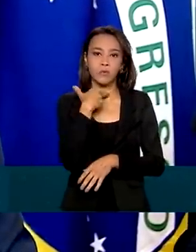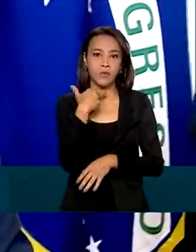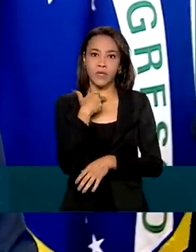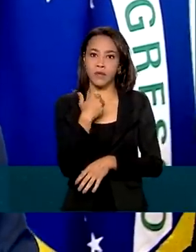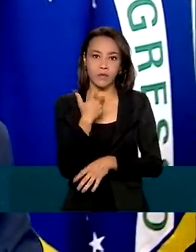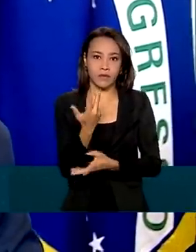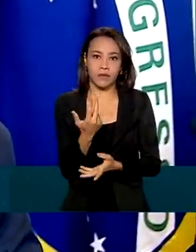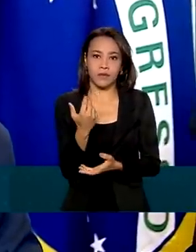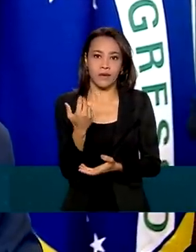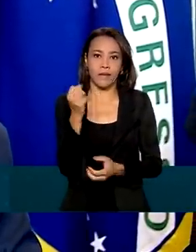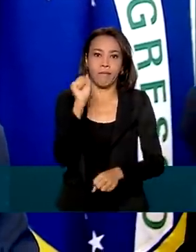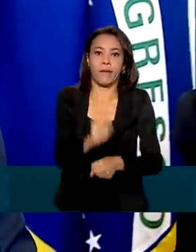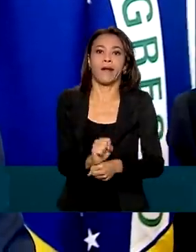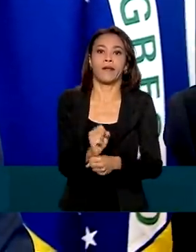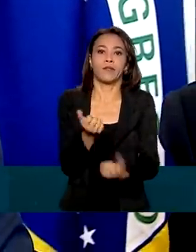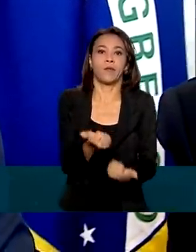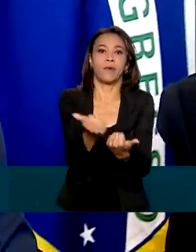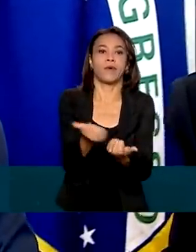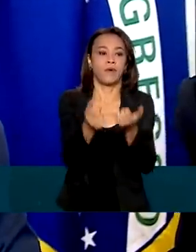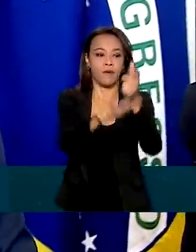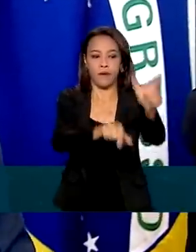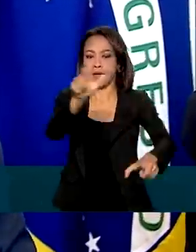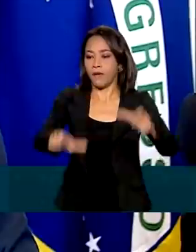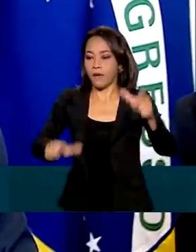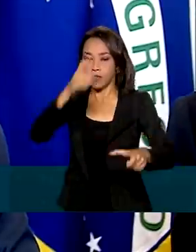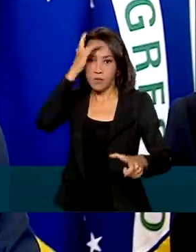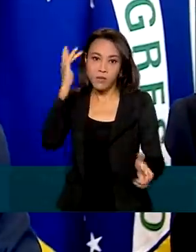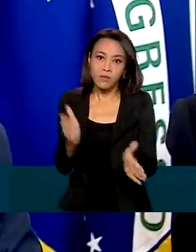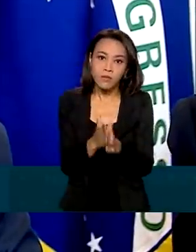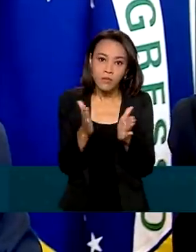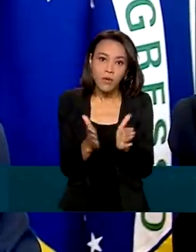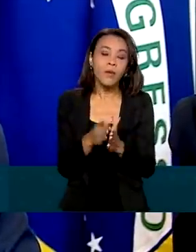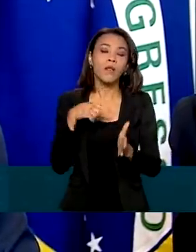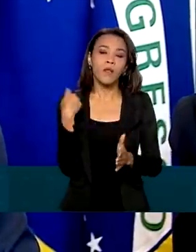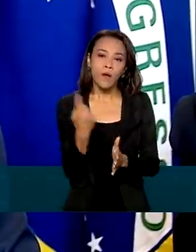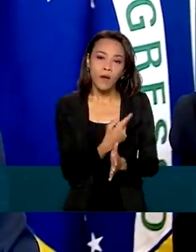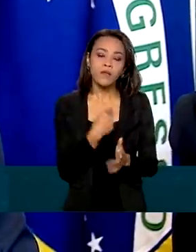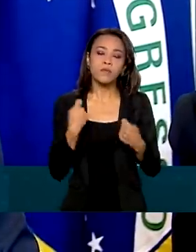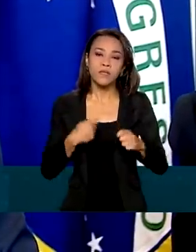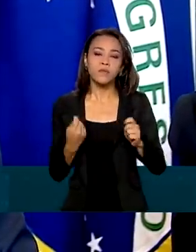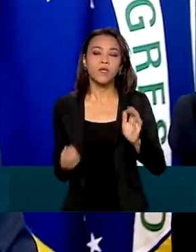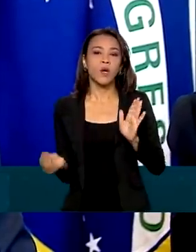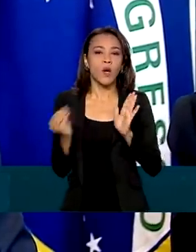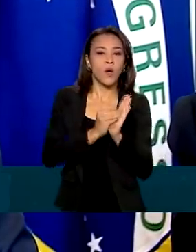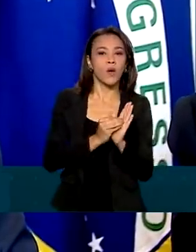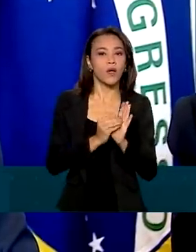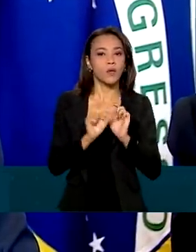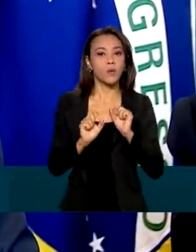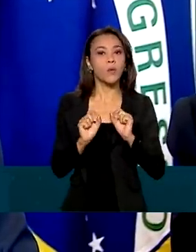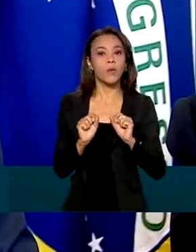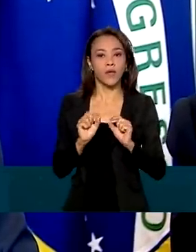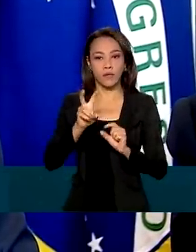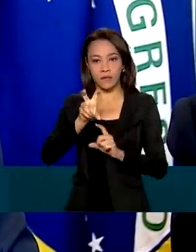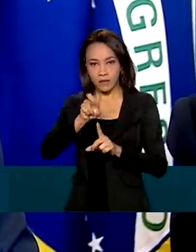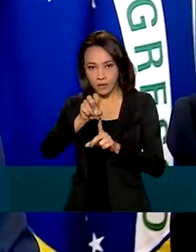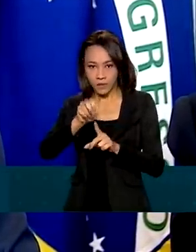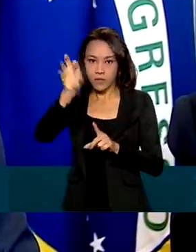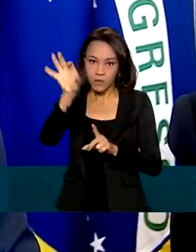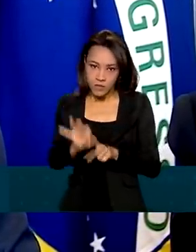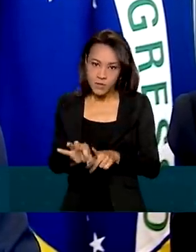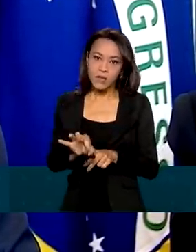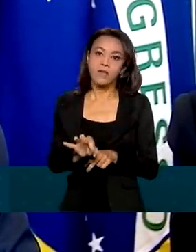vulneráveis. Então o já decidido por nós é uma proposta mínima de 50% para